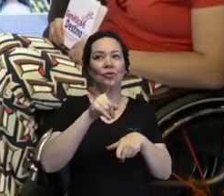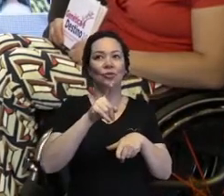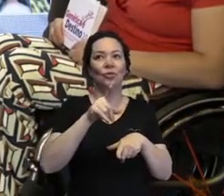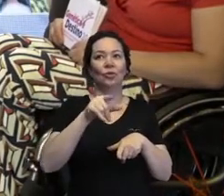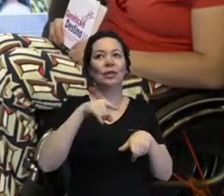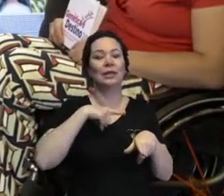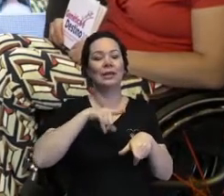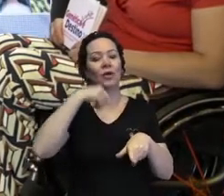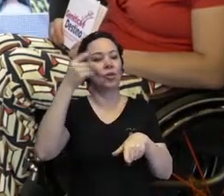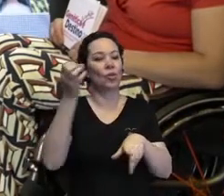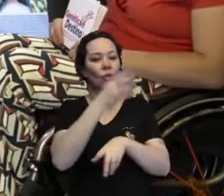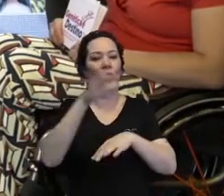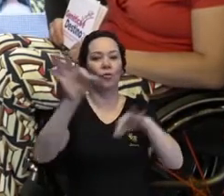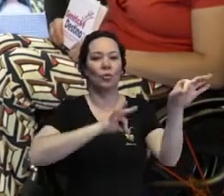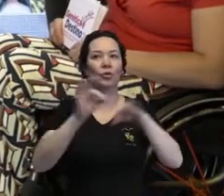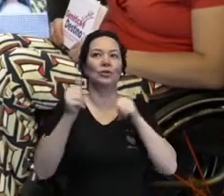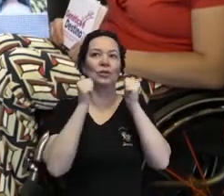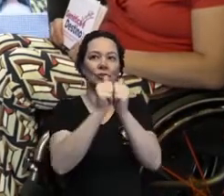projetos com a gente. Obrigado.